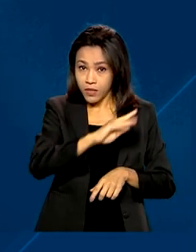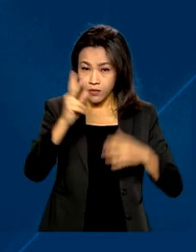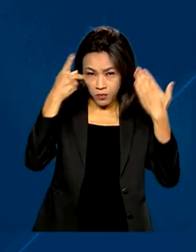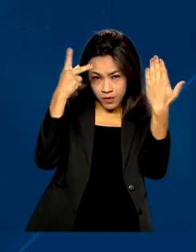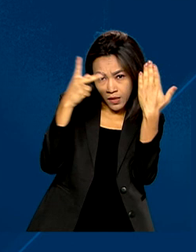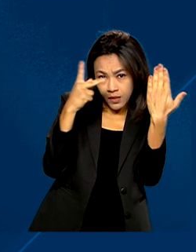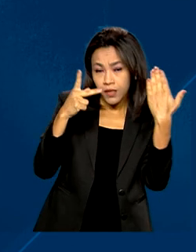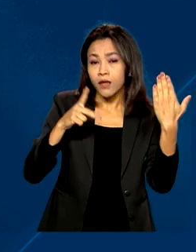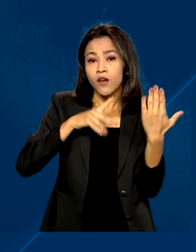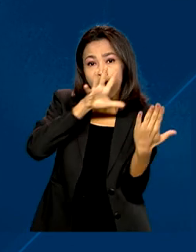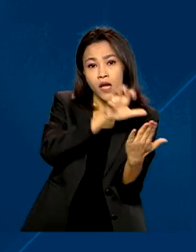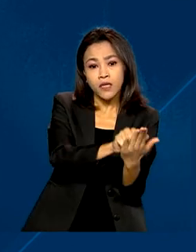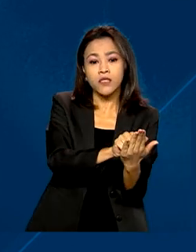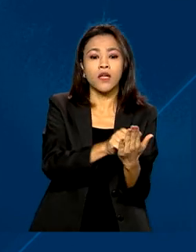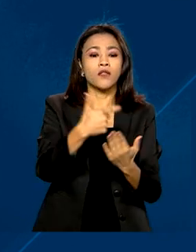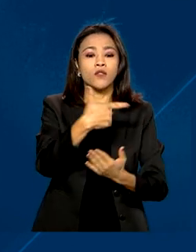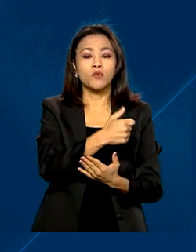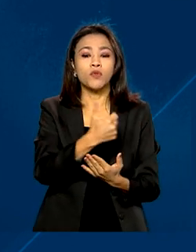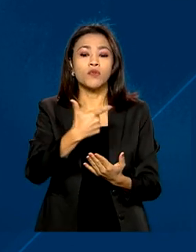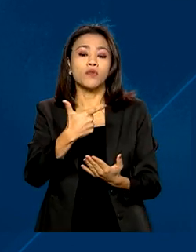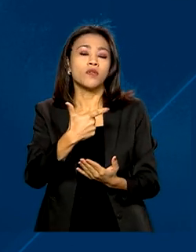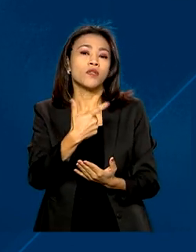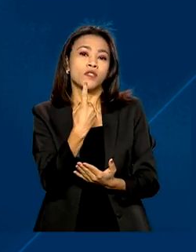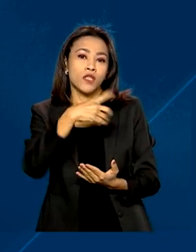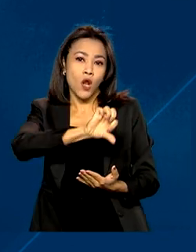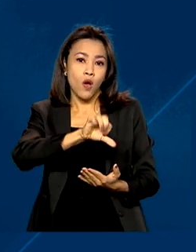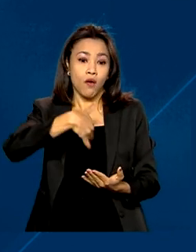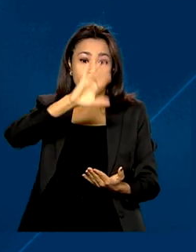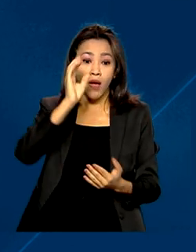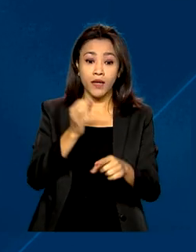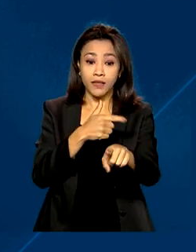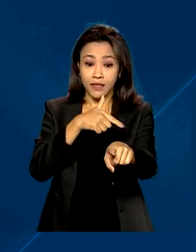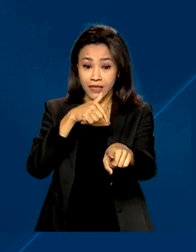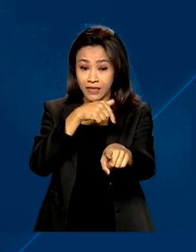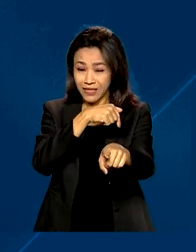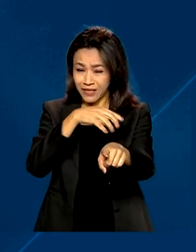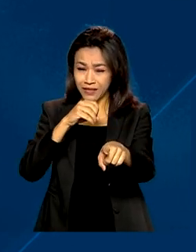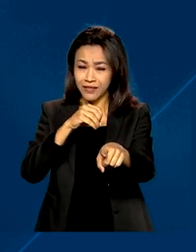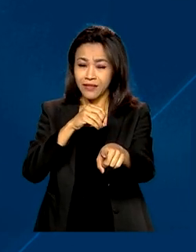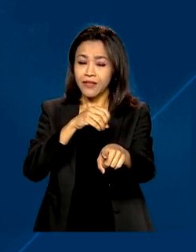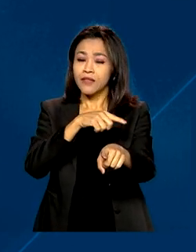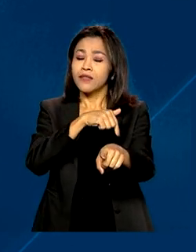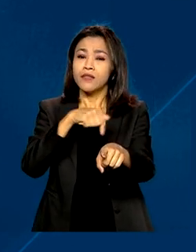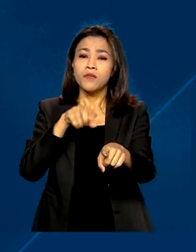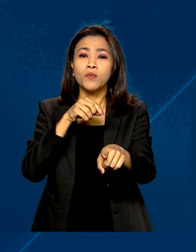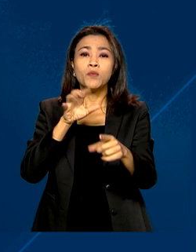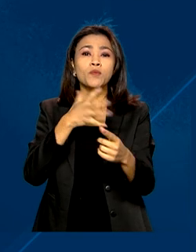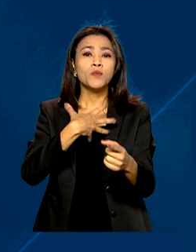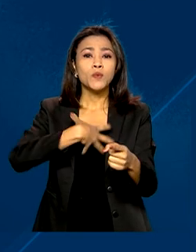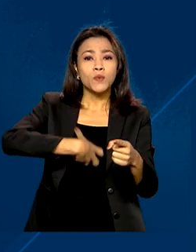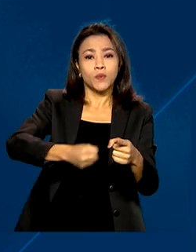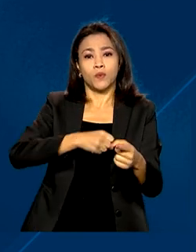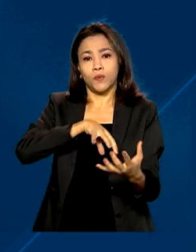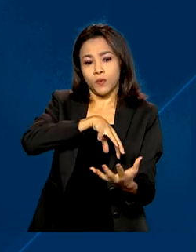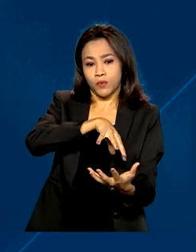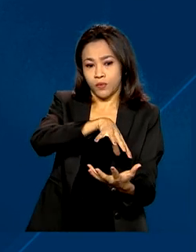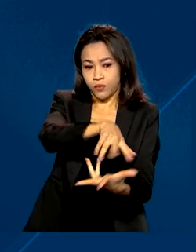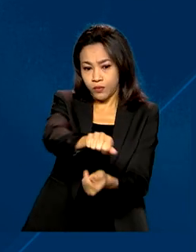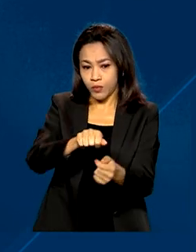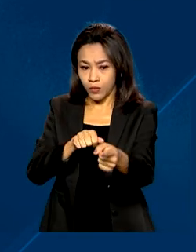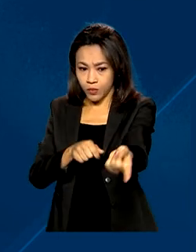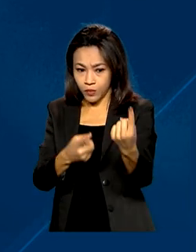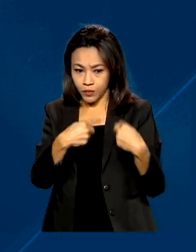foram registrados em 2019 mais de 700 mil suicídios em todo o mundo. No Brasil, os registros se